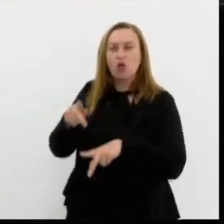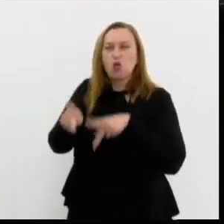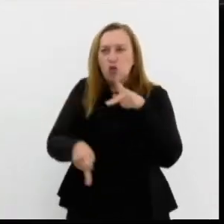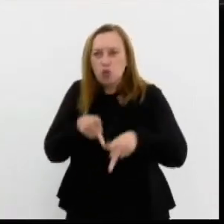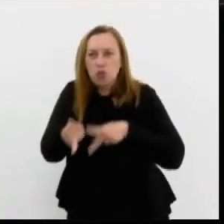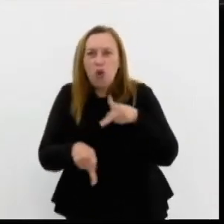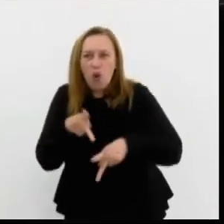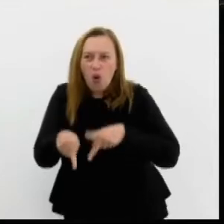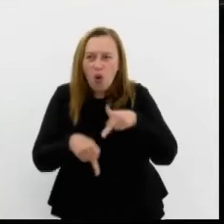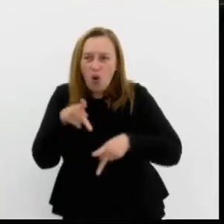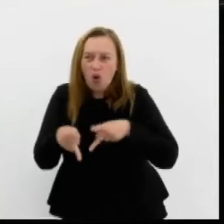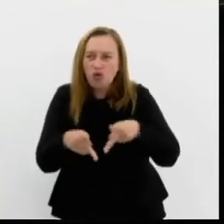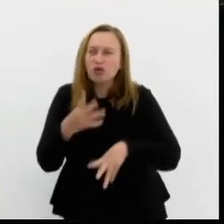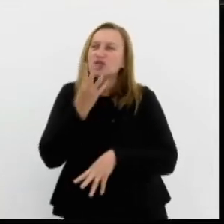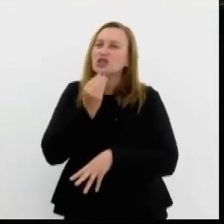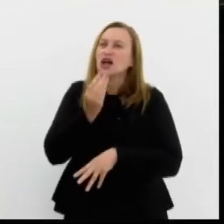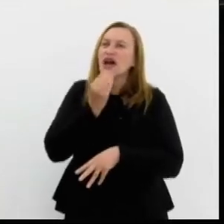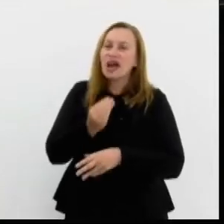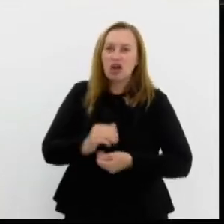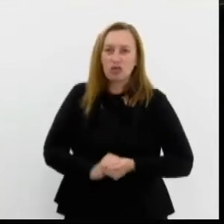grupo terrorista Ramaz.